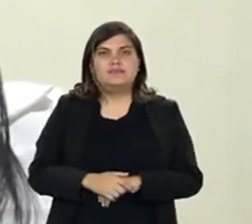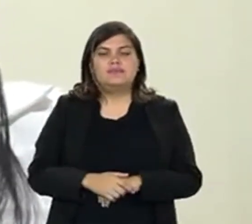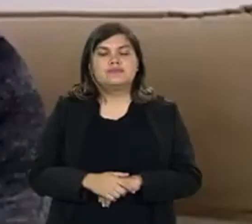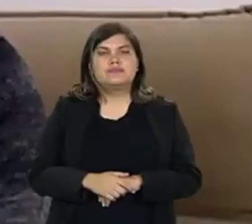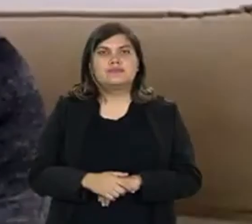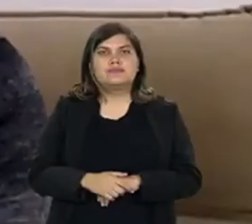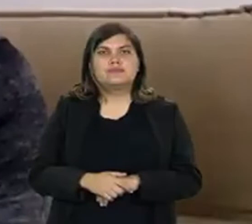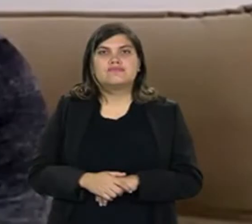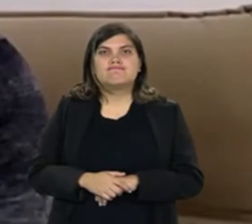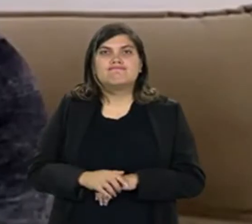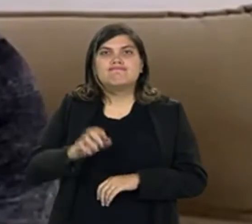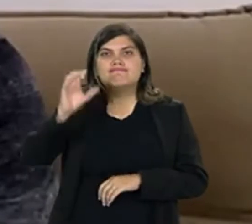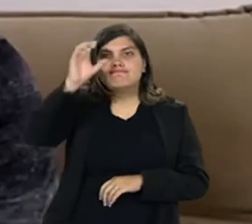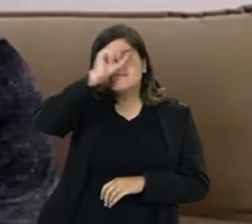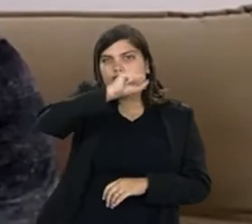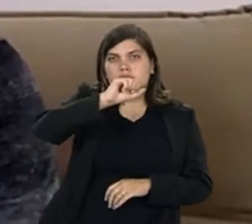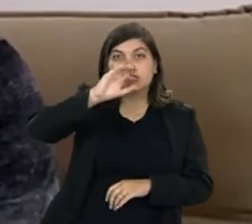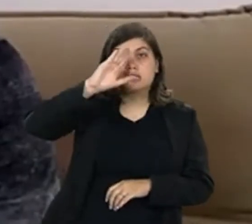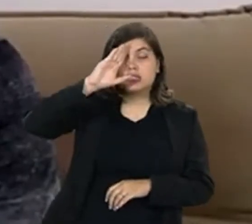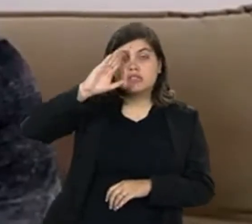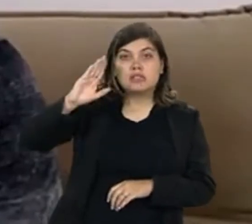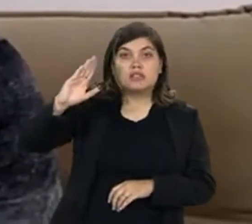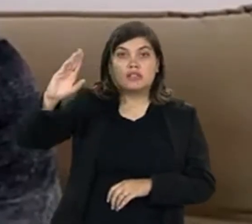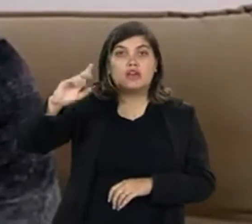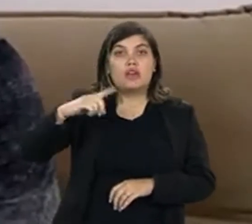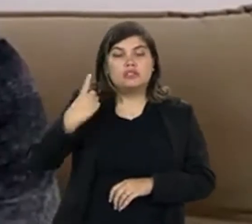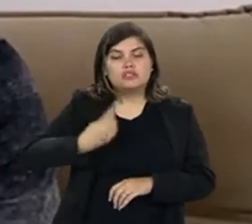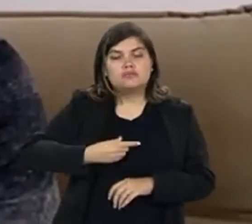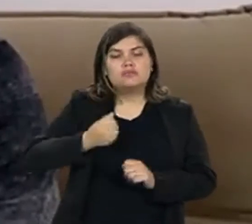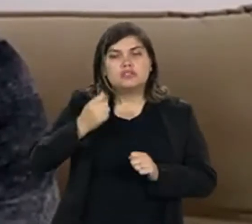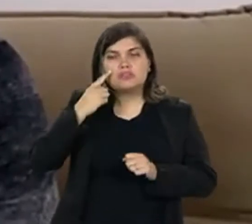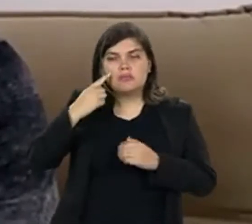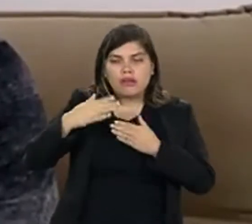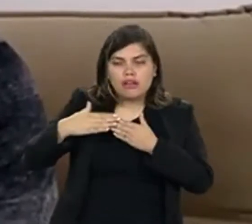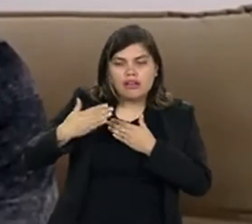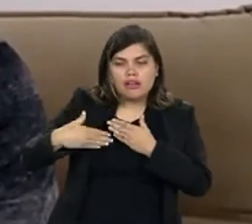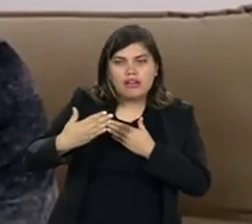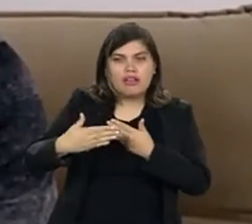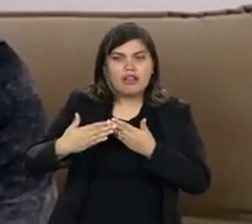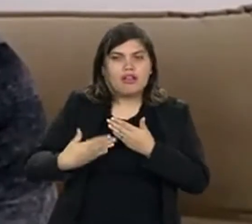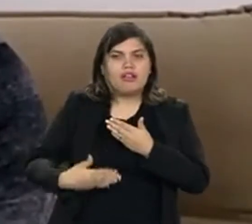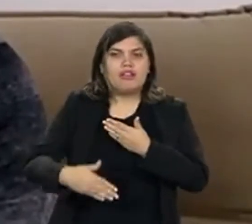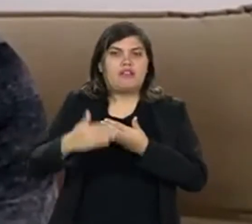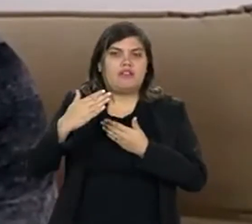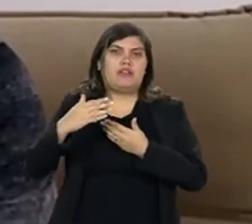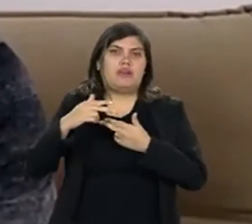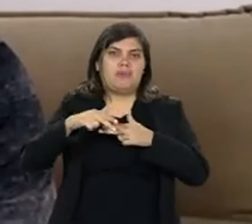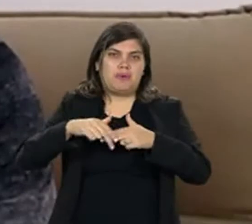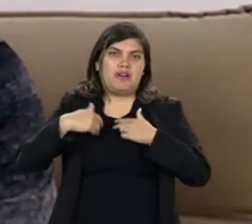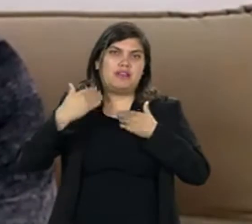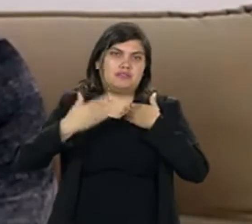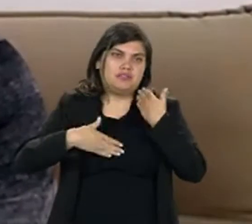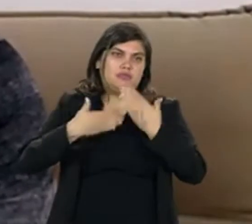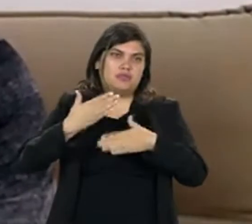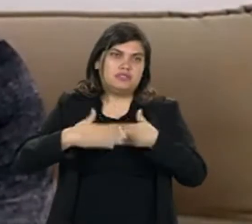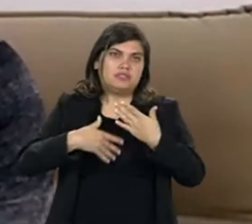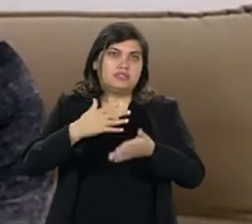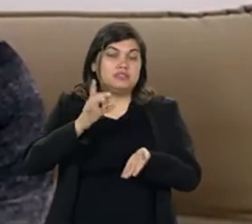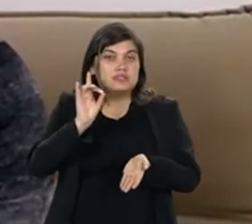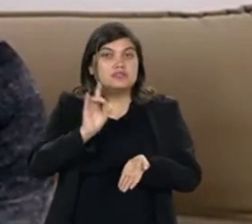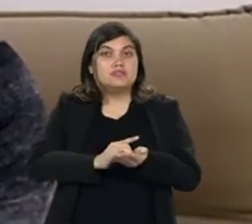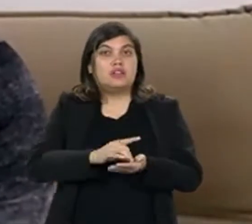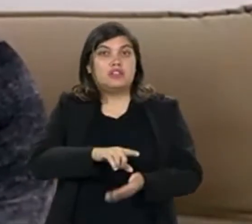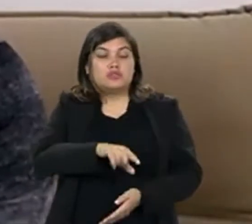cidadãos. O maior aprendizado é que devemos sempre olhar para frente e, através